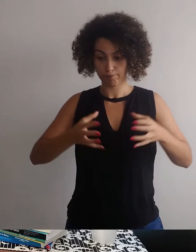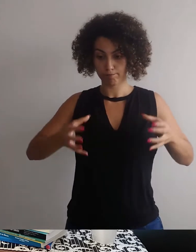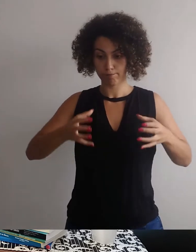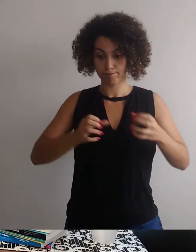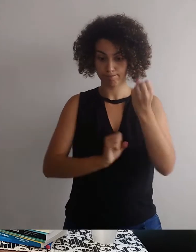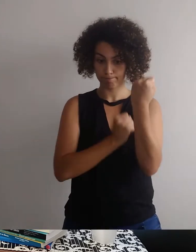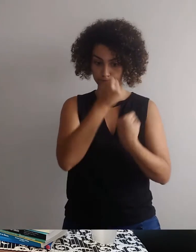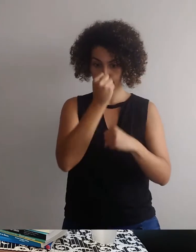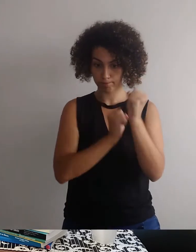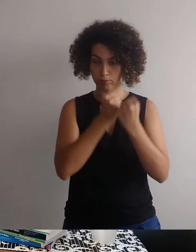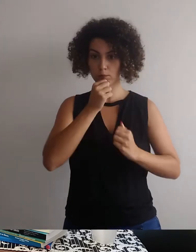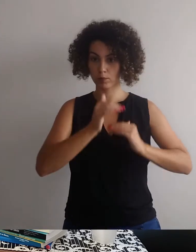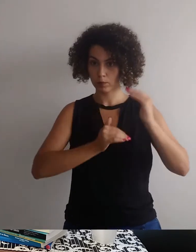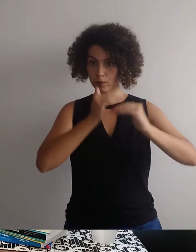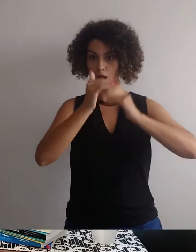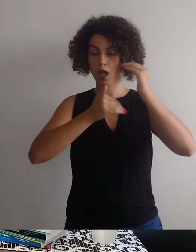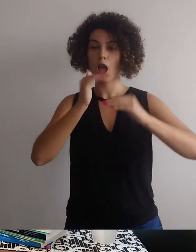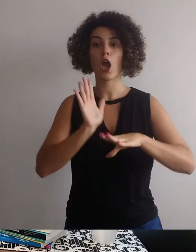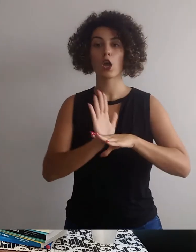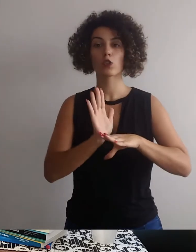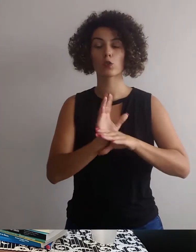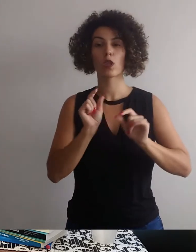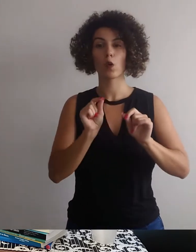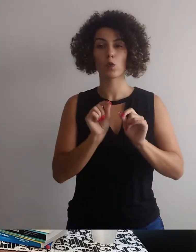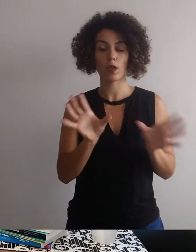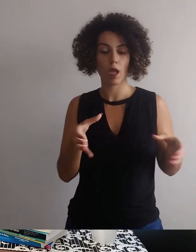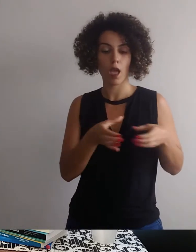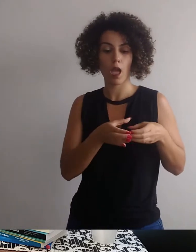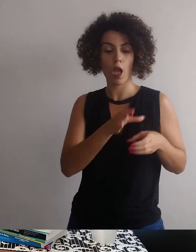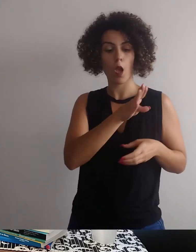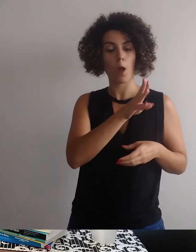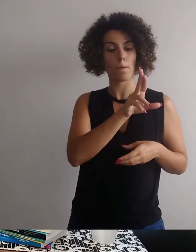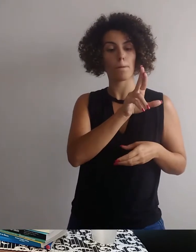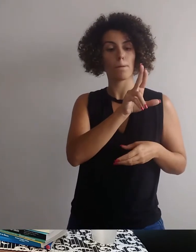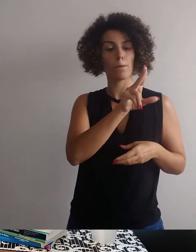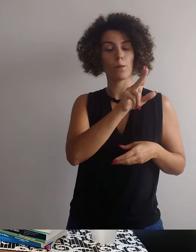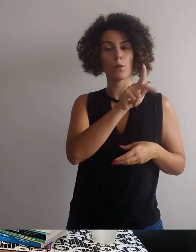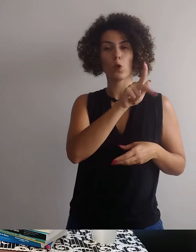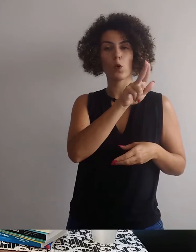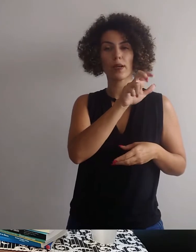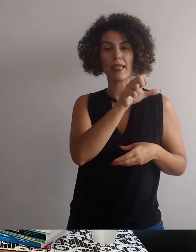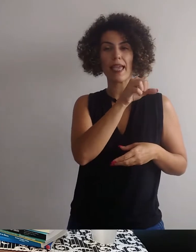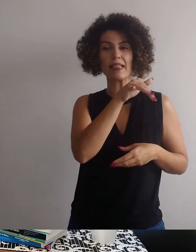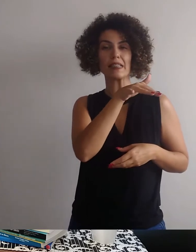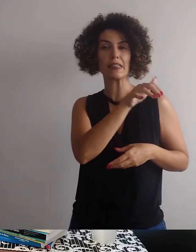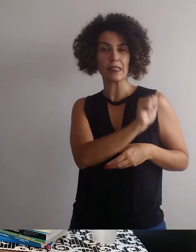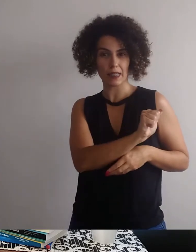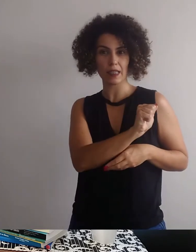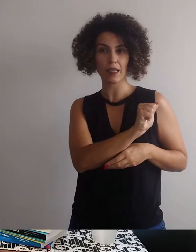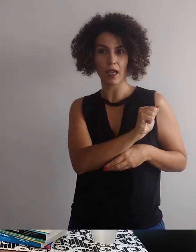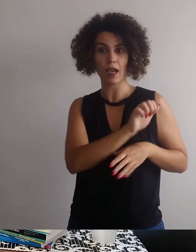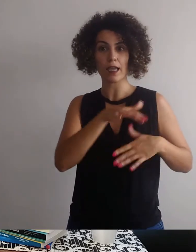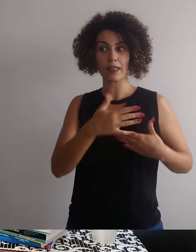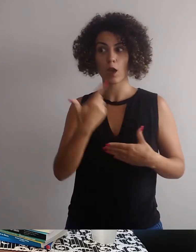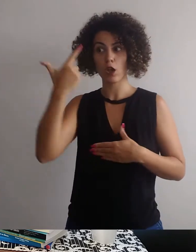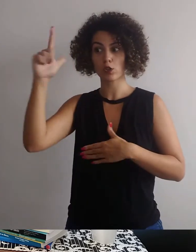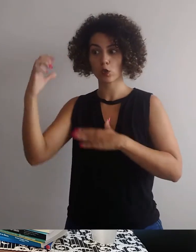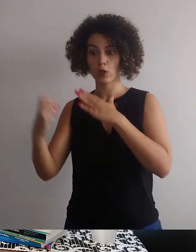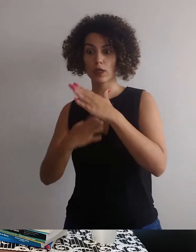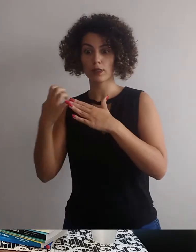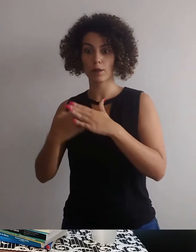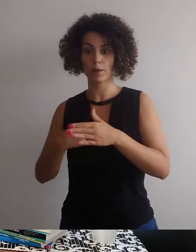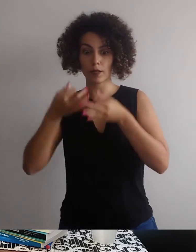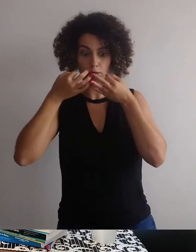crescimento da urbanização e da industrialização, que propiciaram o nascimento de uma burguesia nacional, foram um